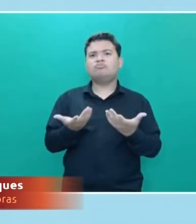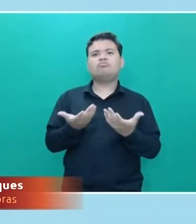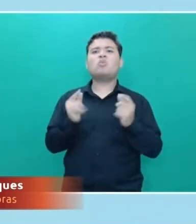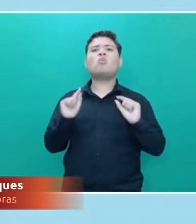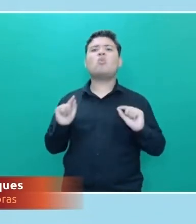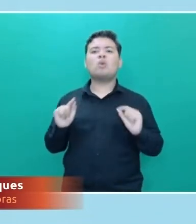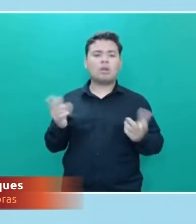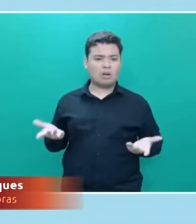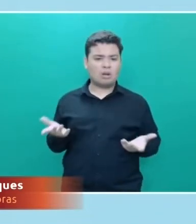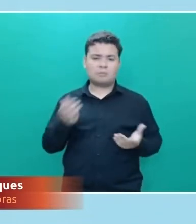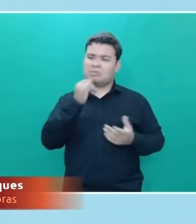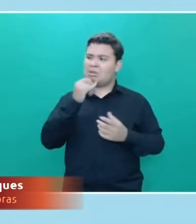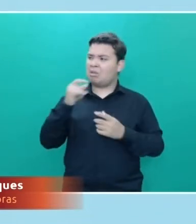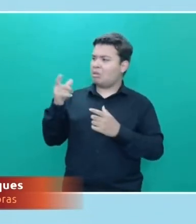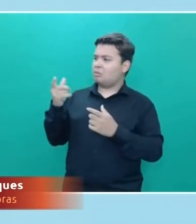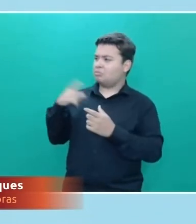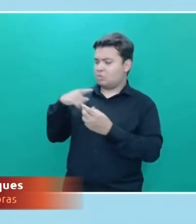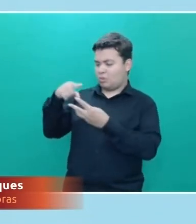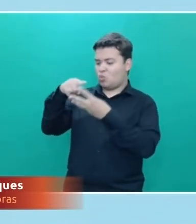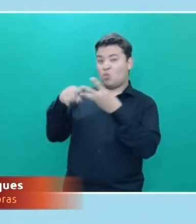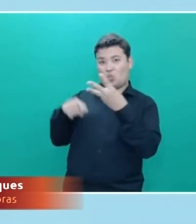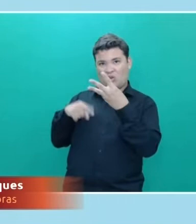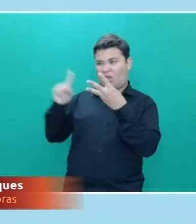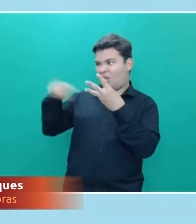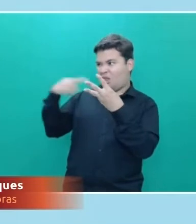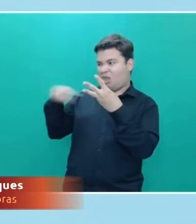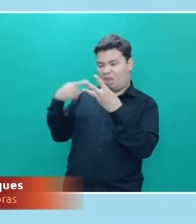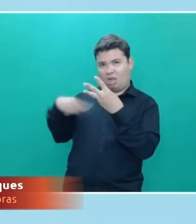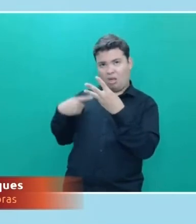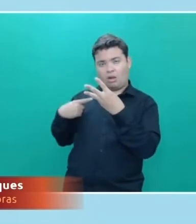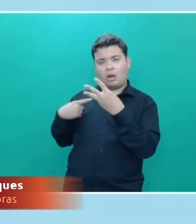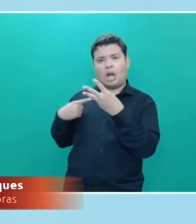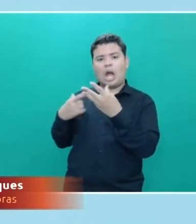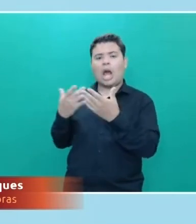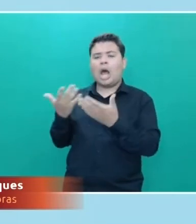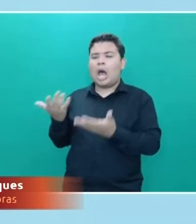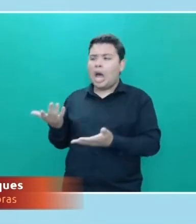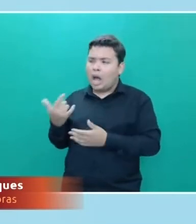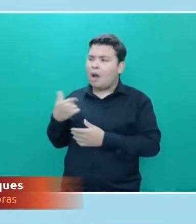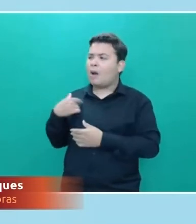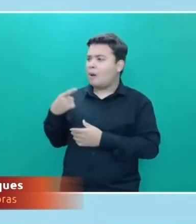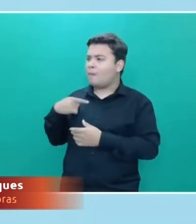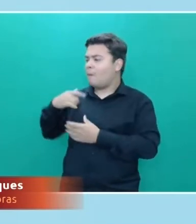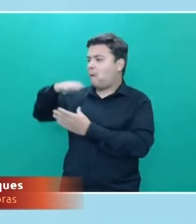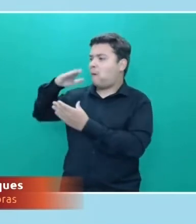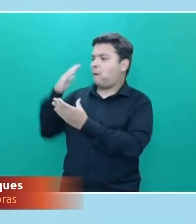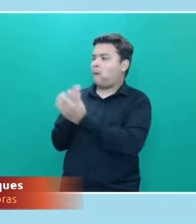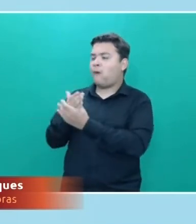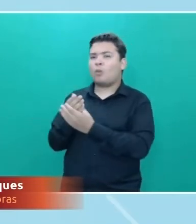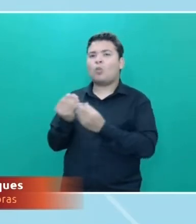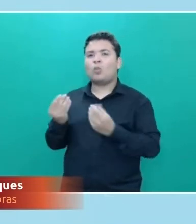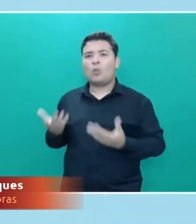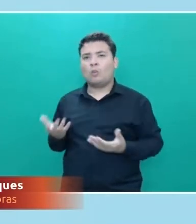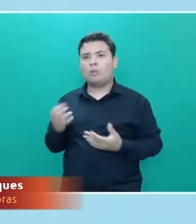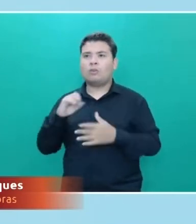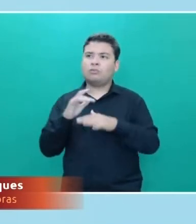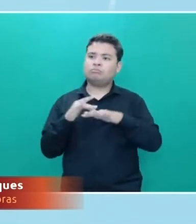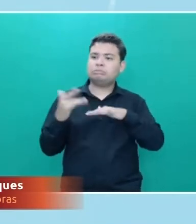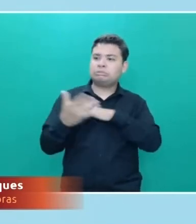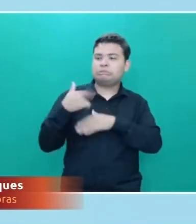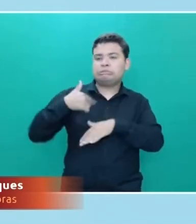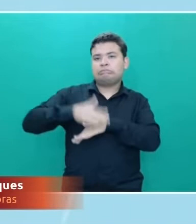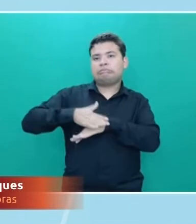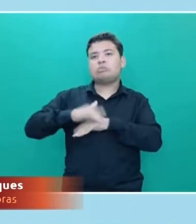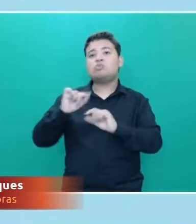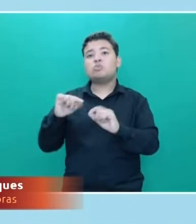se sente injuriada, difamada ou caluniada deve fazer em relação a redes sociais? Hoje, gente sabe que, às vezes, as pessoas